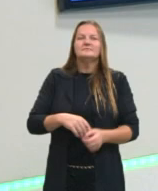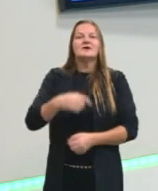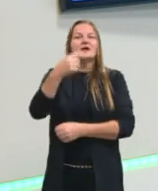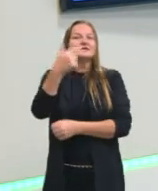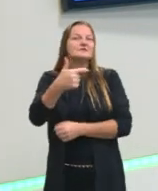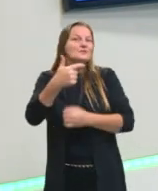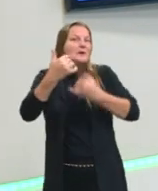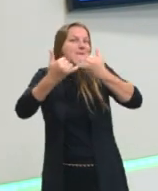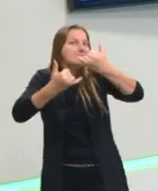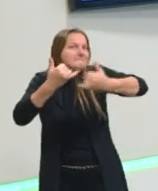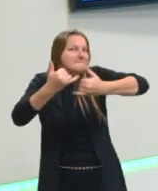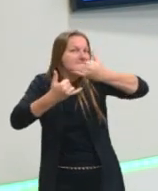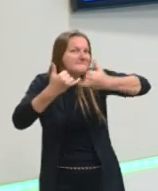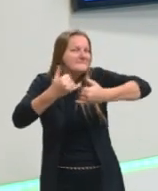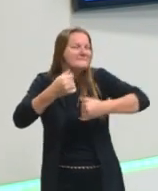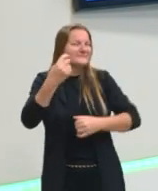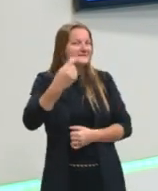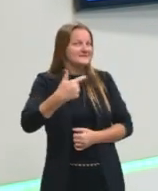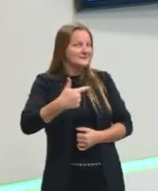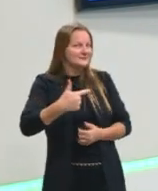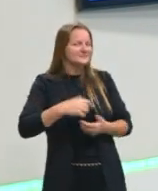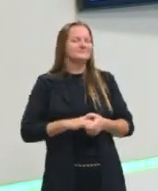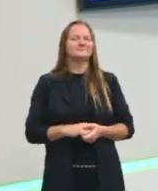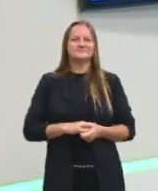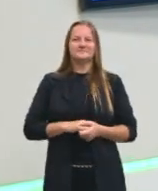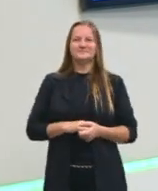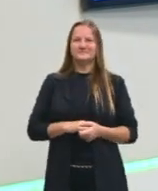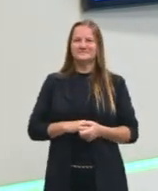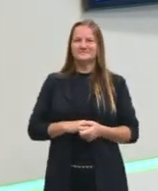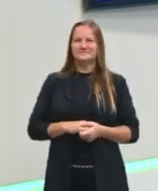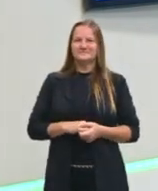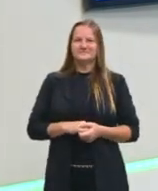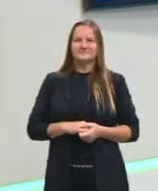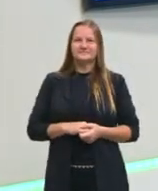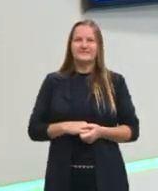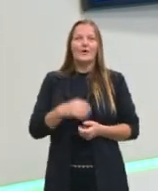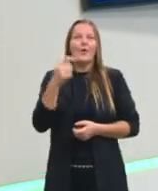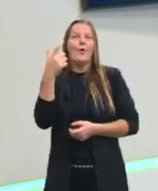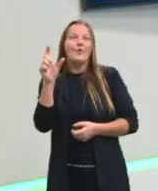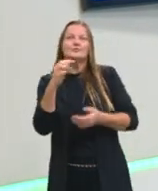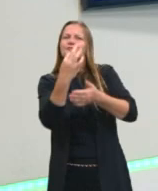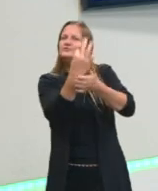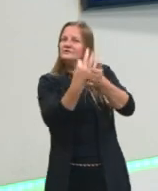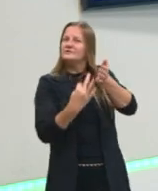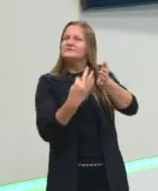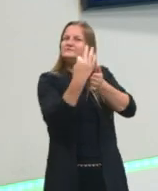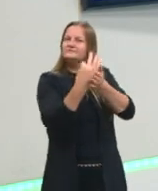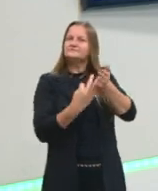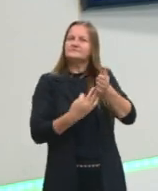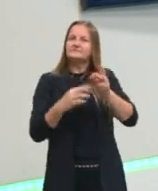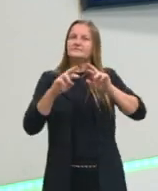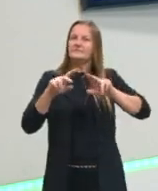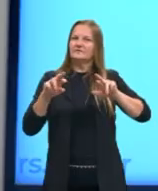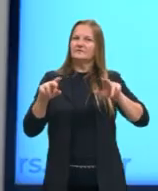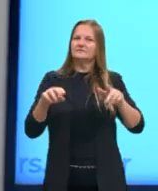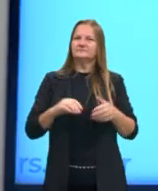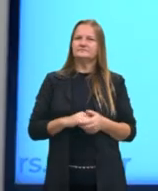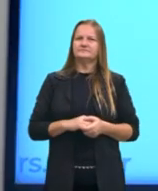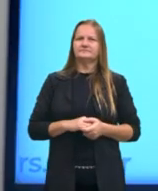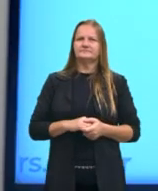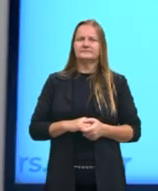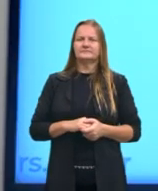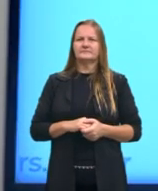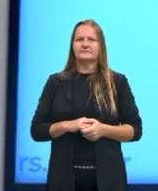brincadeira que eu quero fazer com vocês, tá? Que é um outro texto. Só que aqui a gente tem a